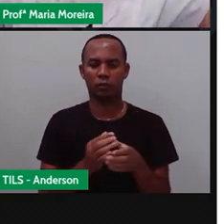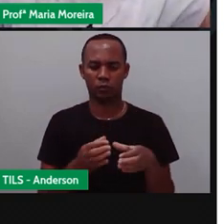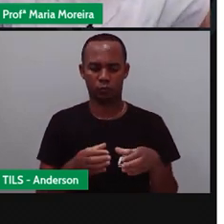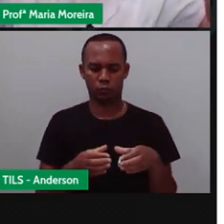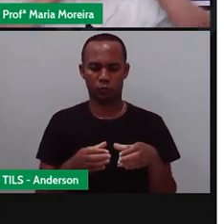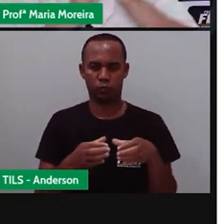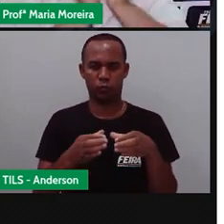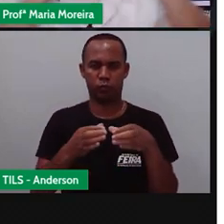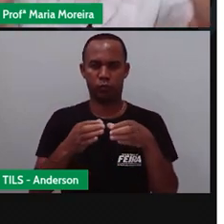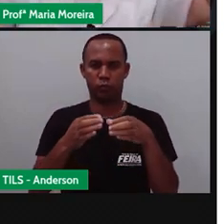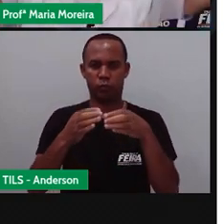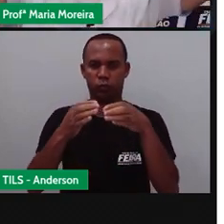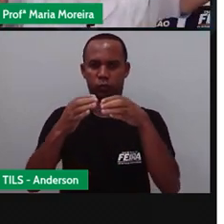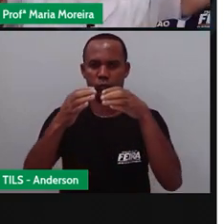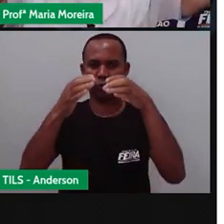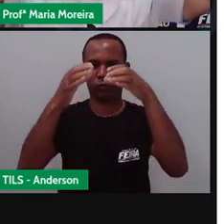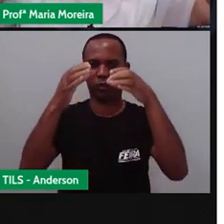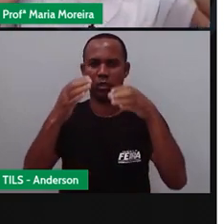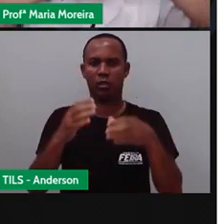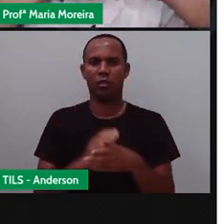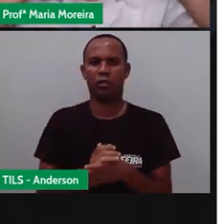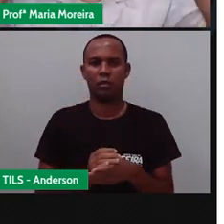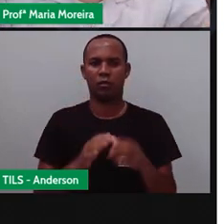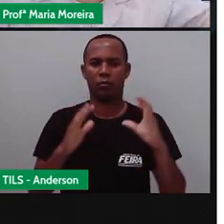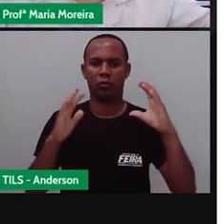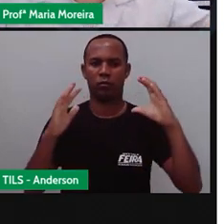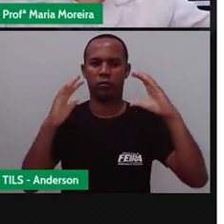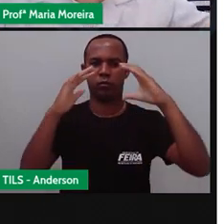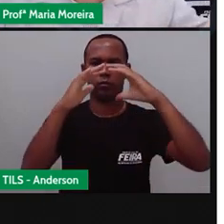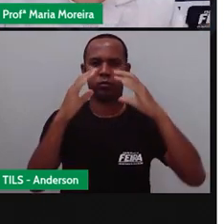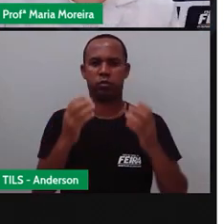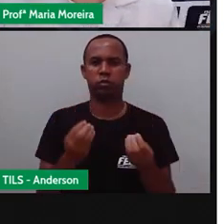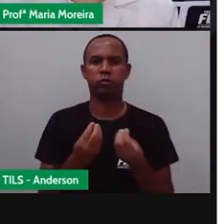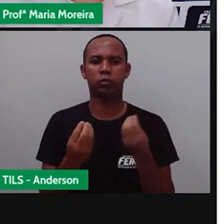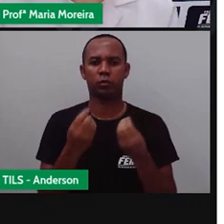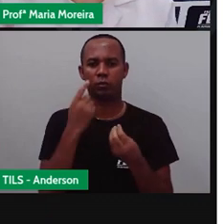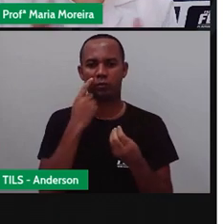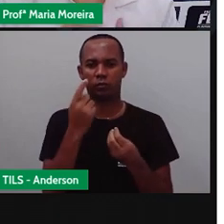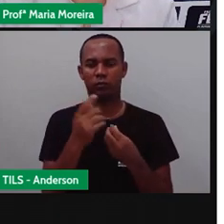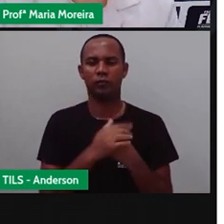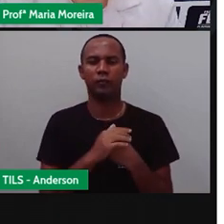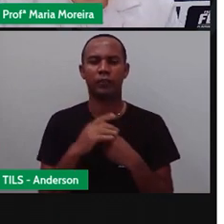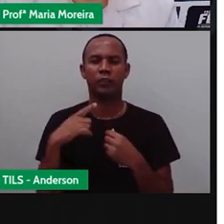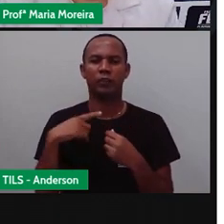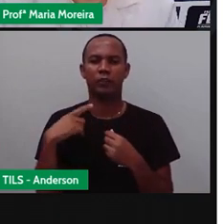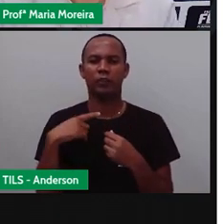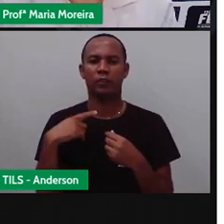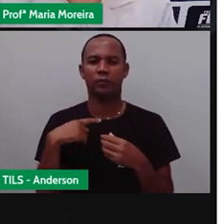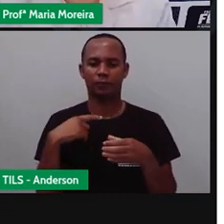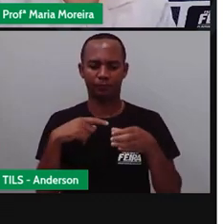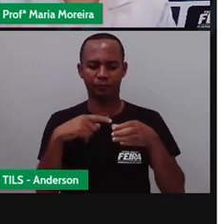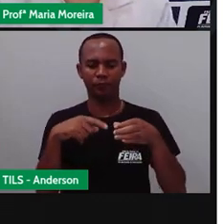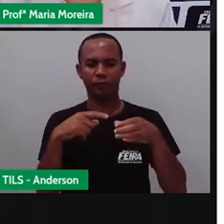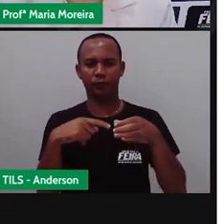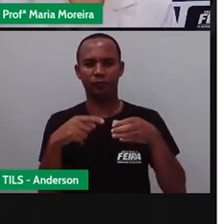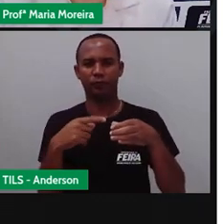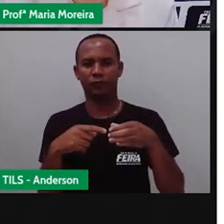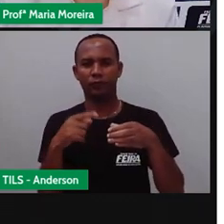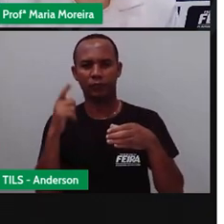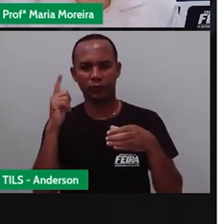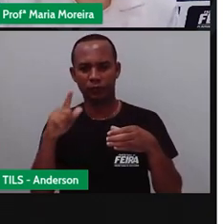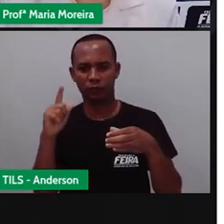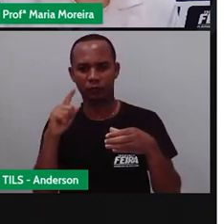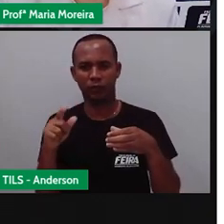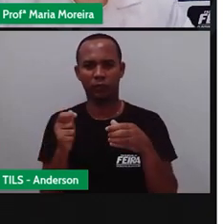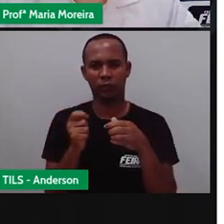esse balão, ao invés de ser aquele formato assim, ele já passa a ser cumprido e tem um motor, possibilitando o controle